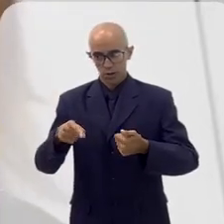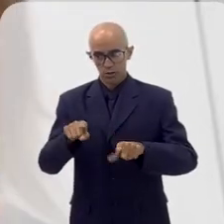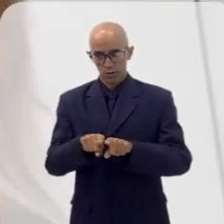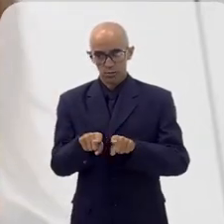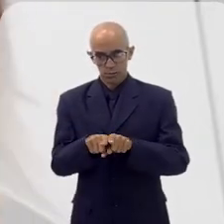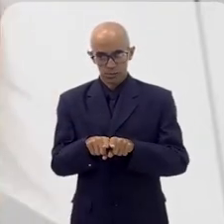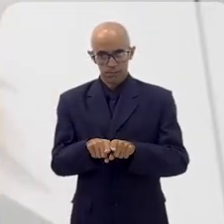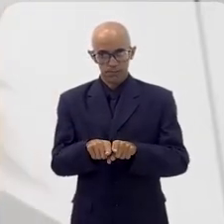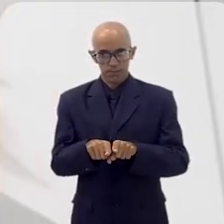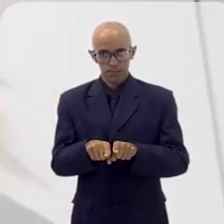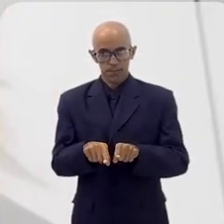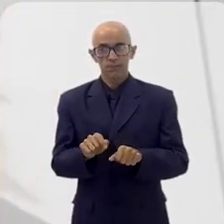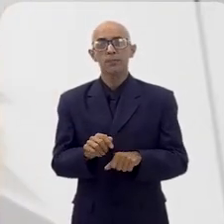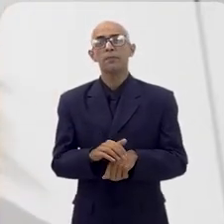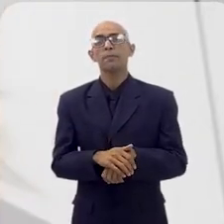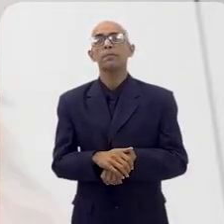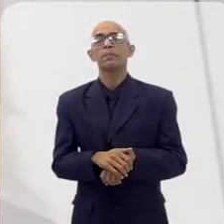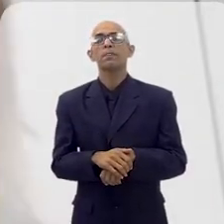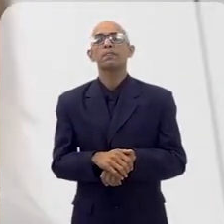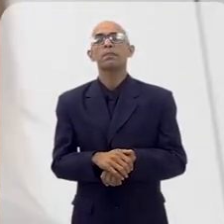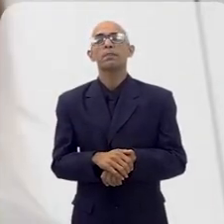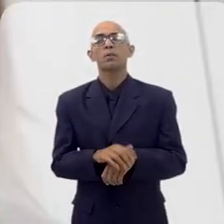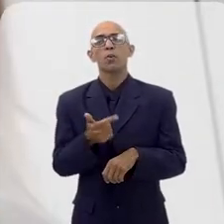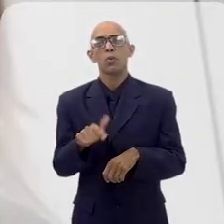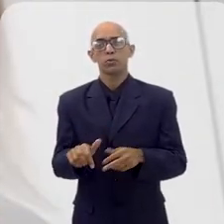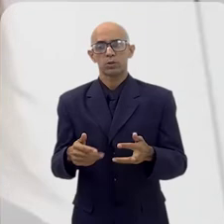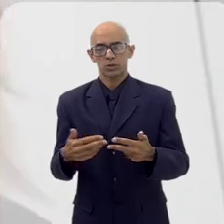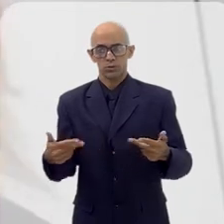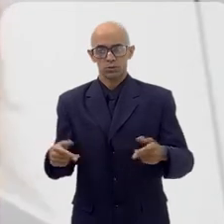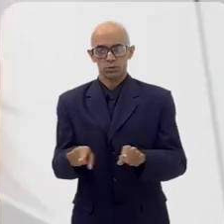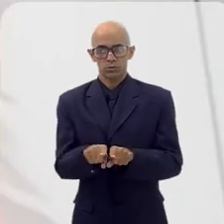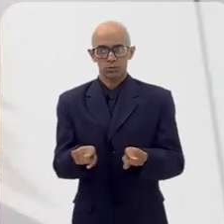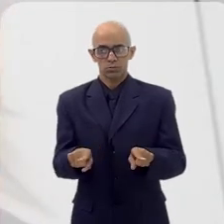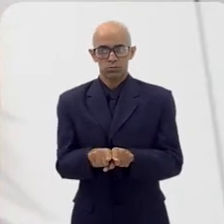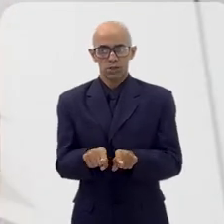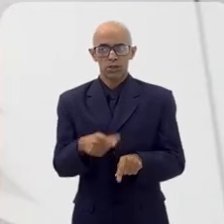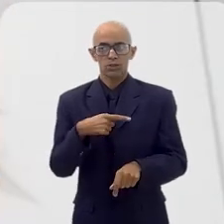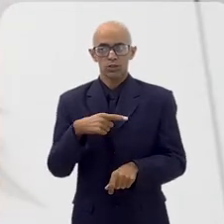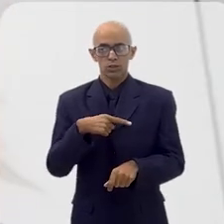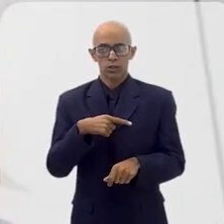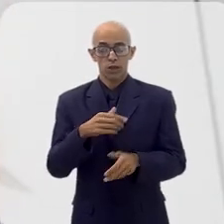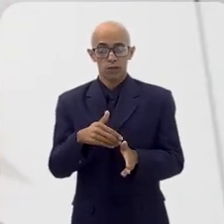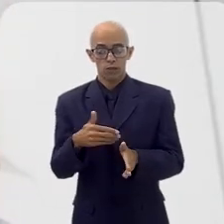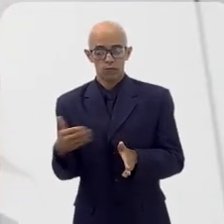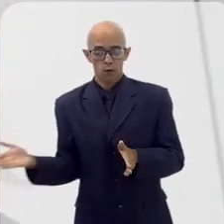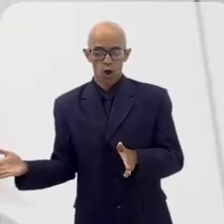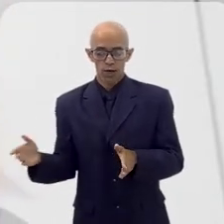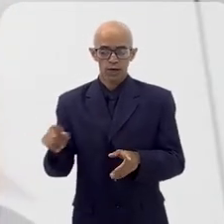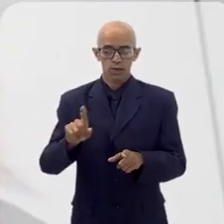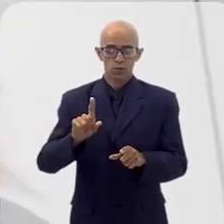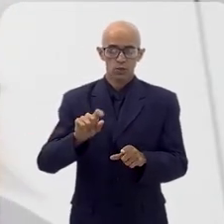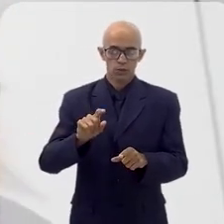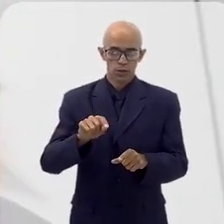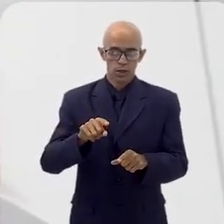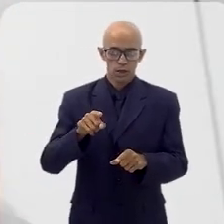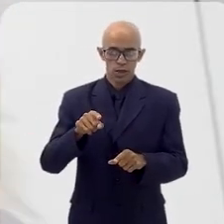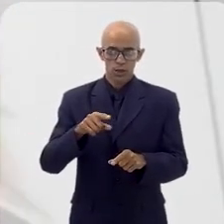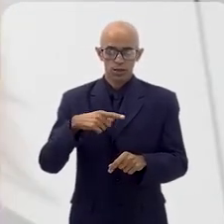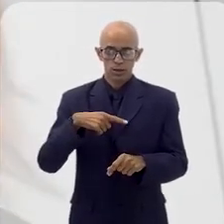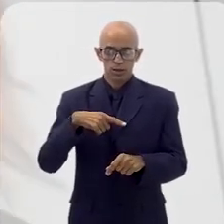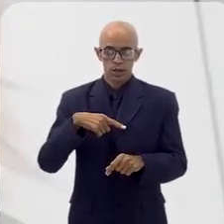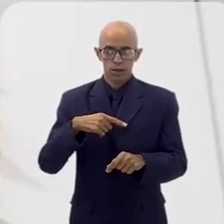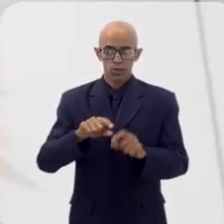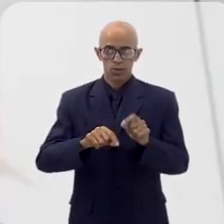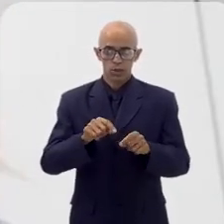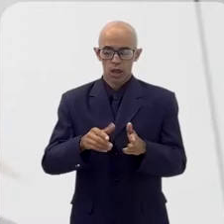processos. E além desse, vamos dizer assim, esse benefício interno, nós temos os externos também, que é